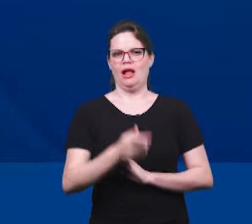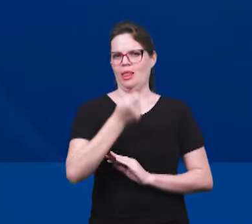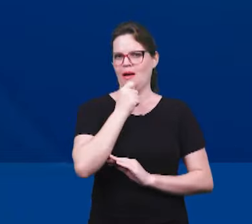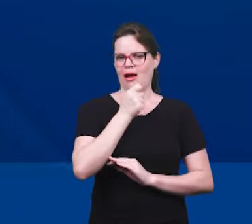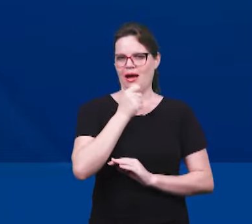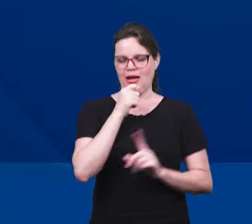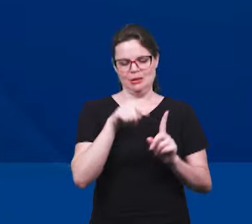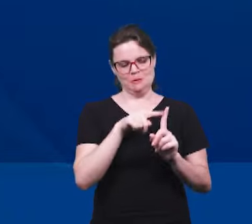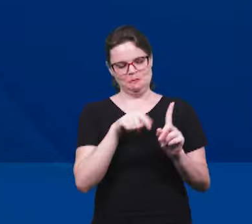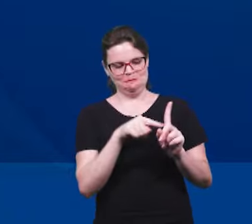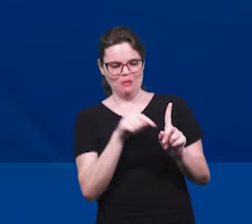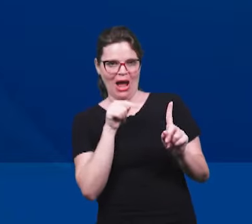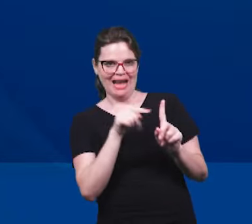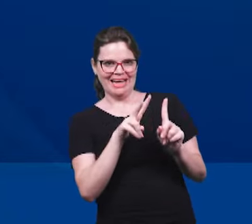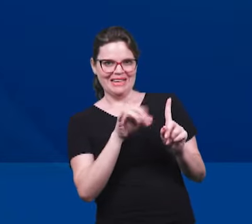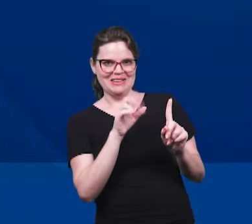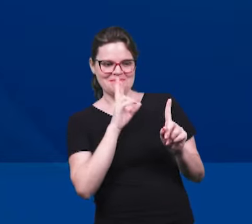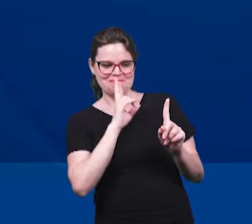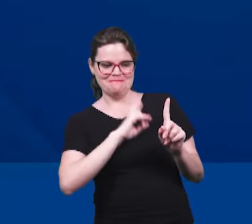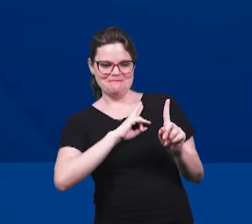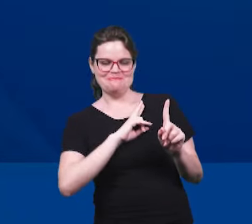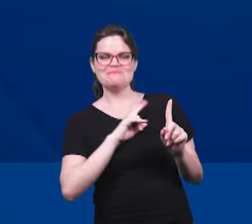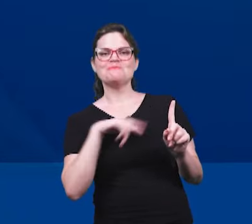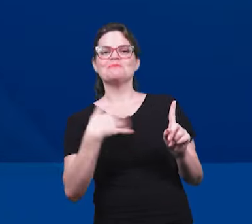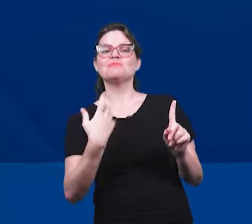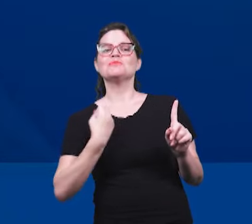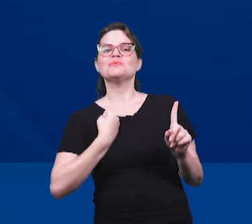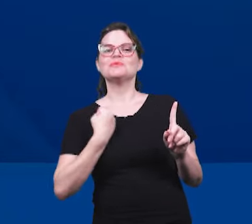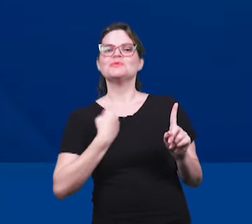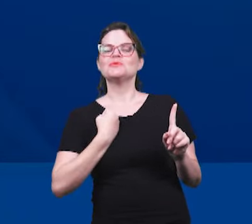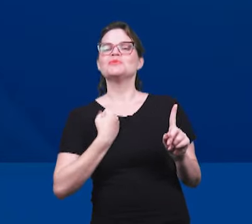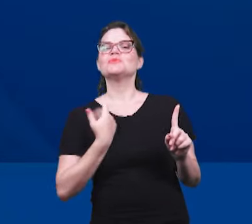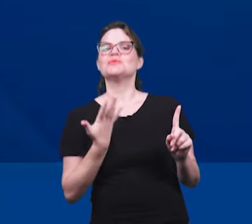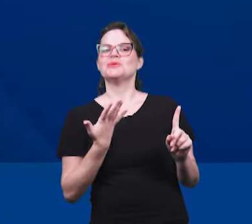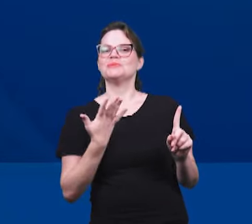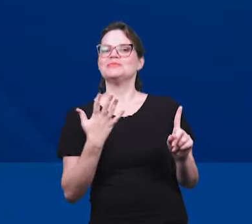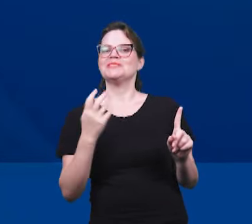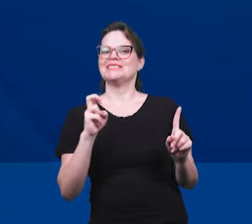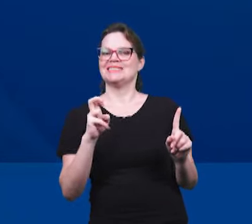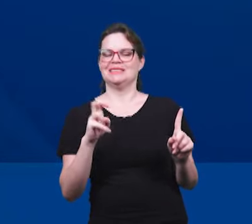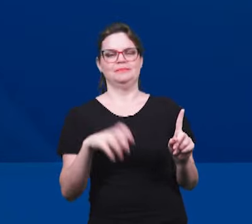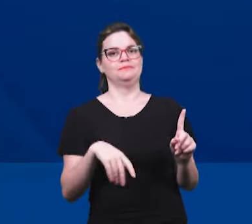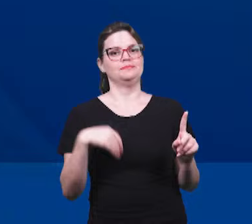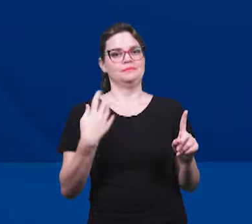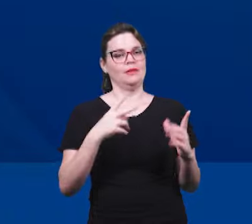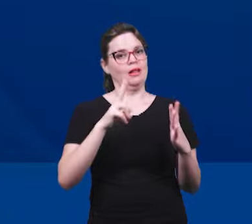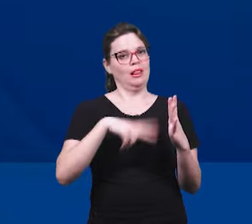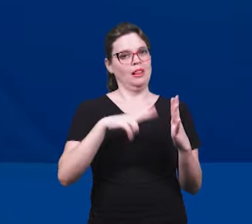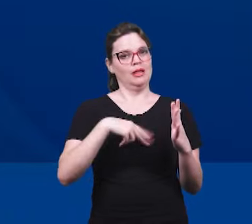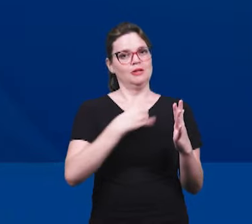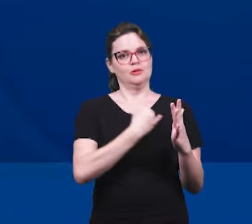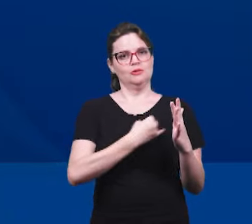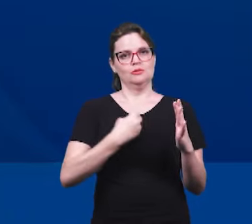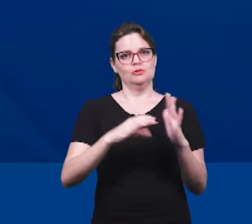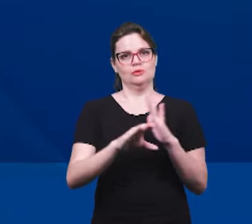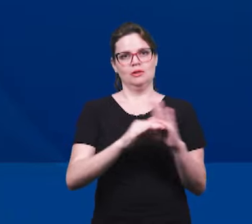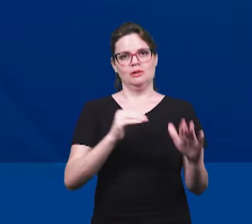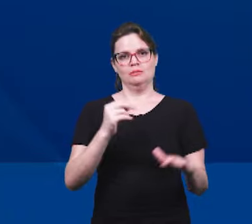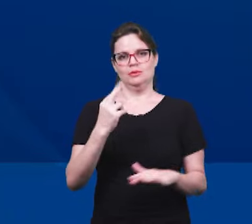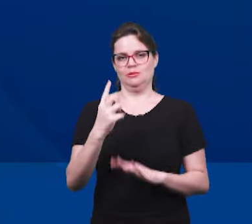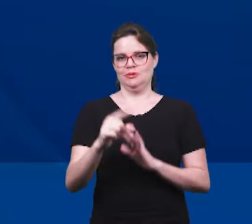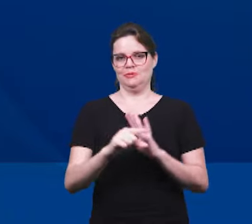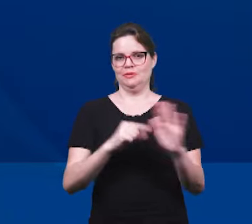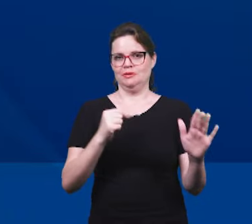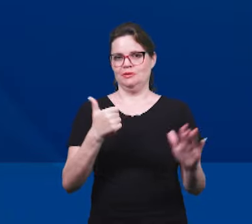ainda no ventre da mamãe vai responder a pergunta das filhas o Maitê lendo João capítulo 2 verso 10